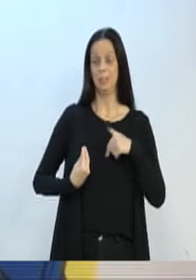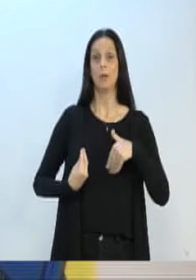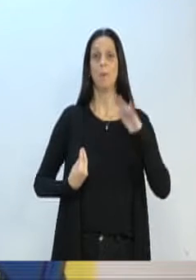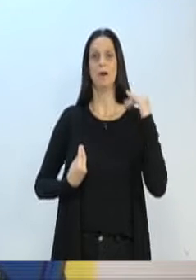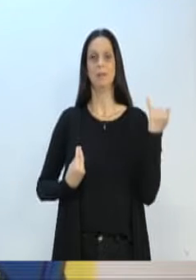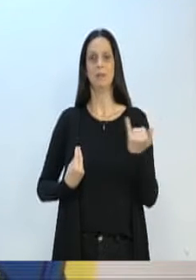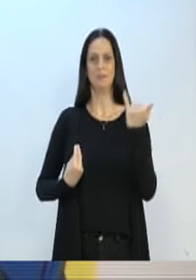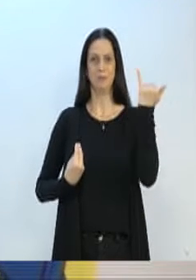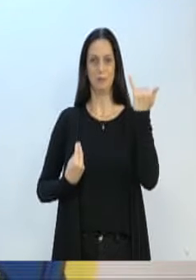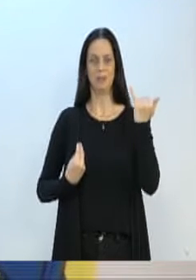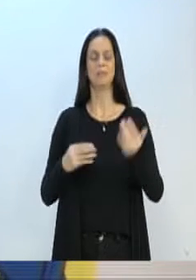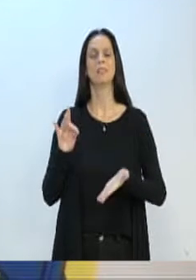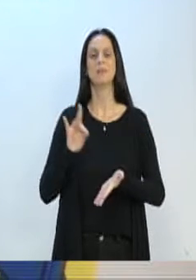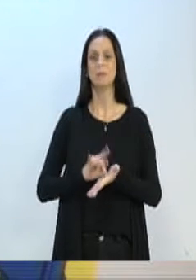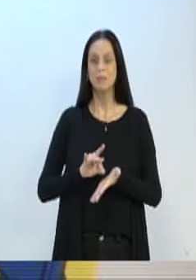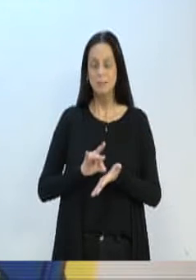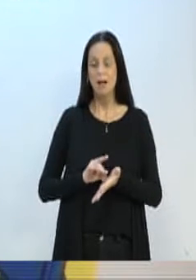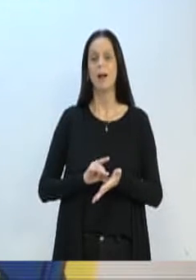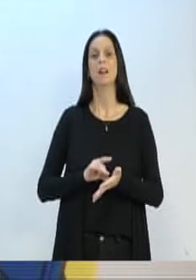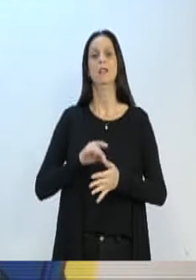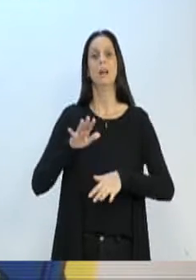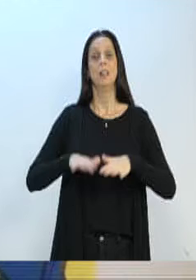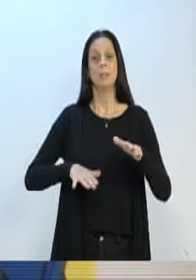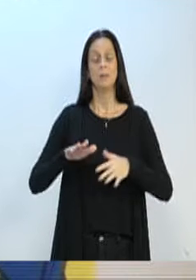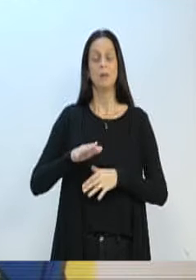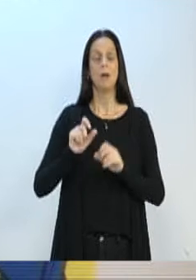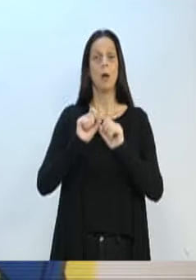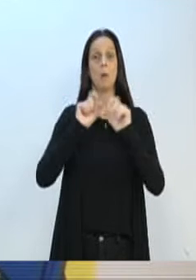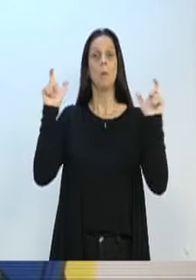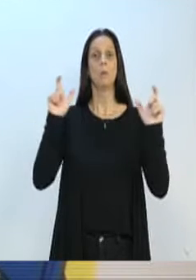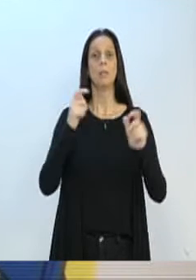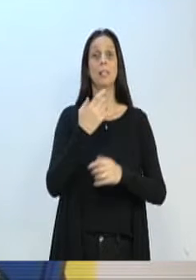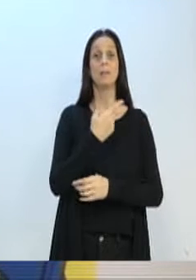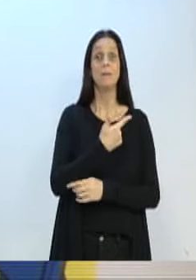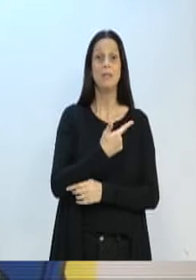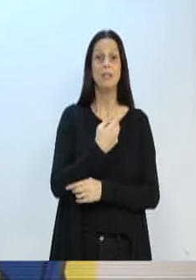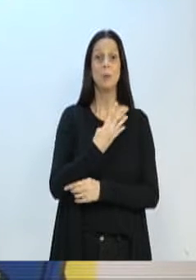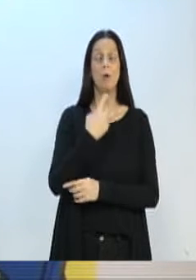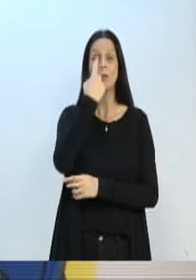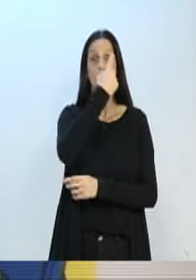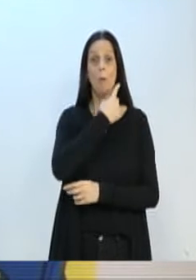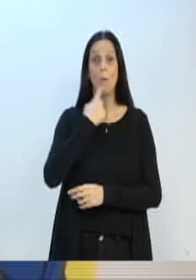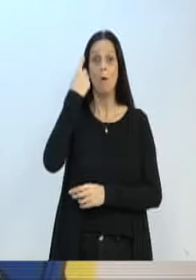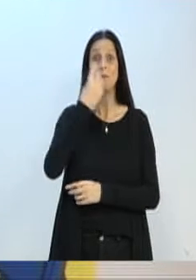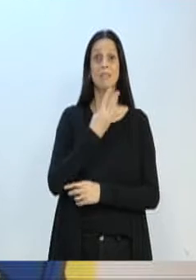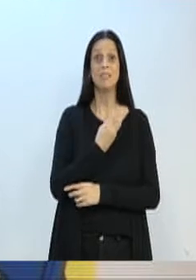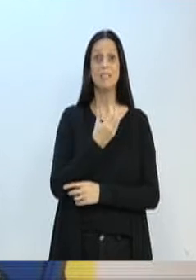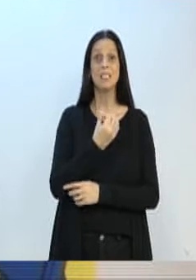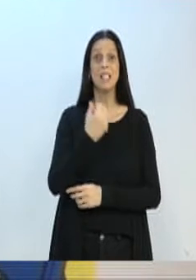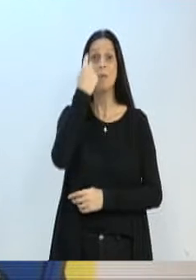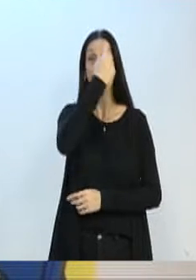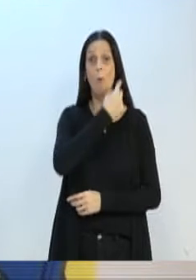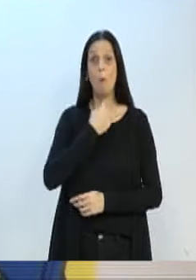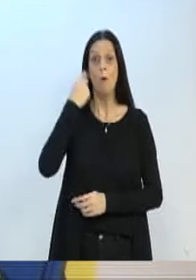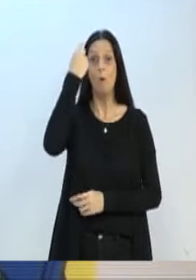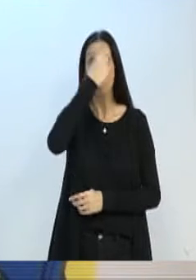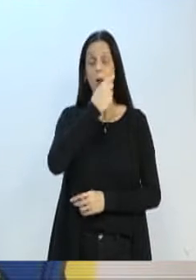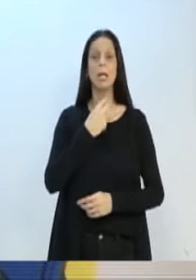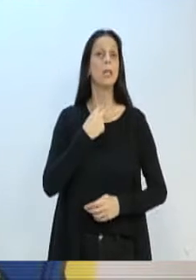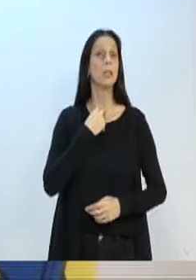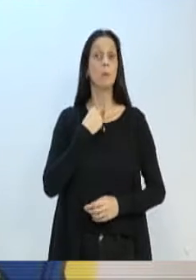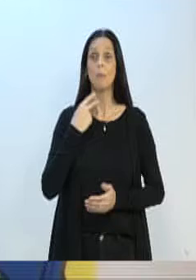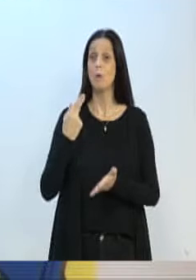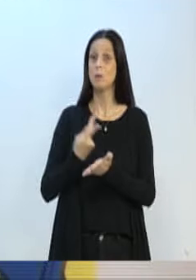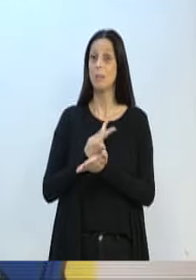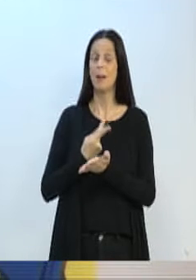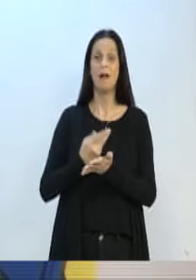como é desgastante estar acordado por 24 ou até 36 horas consecutivas com a responsabilidade de não errar uma dosagem de